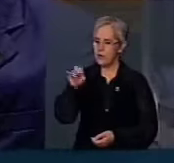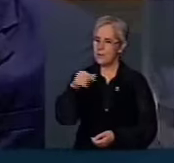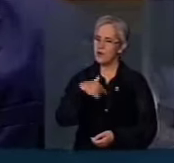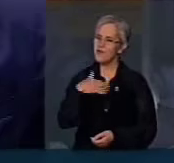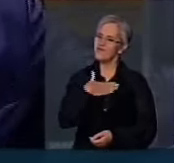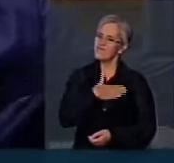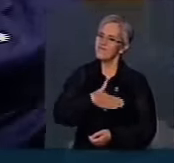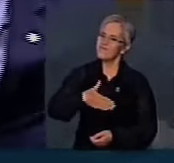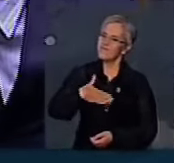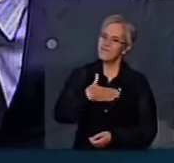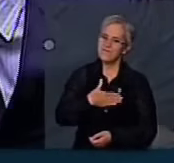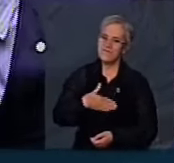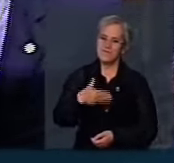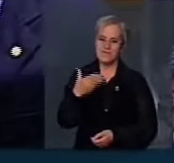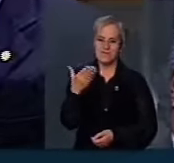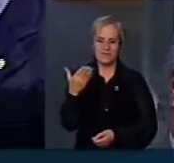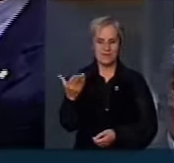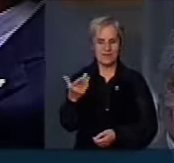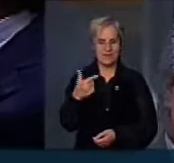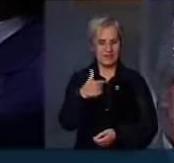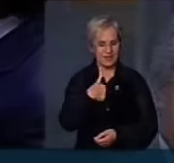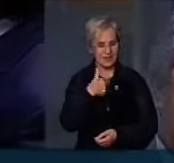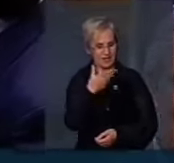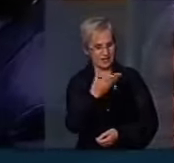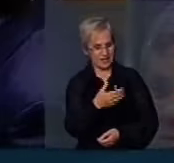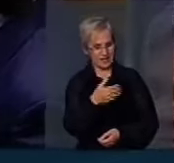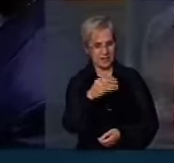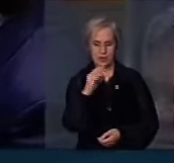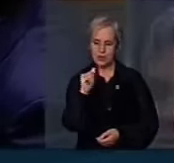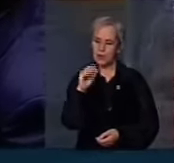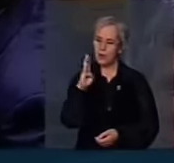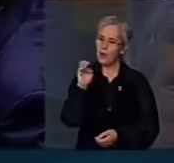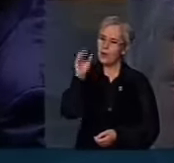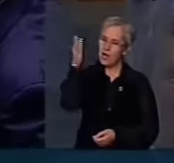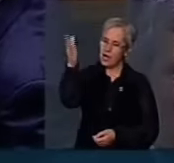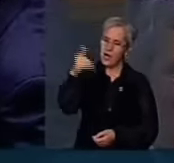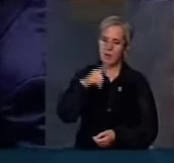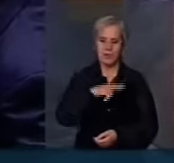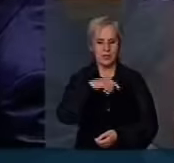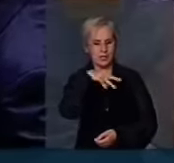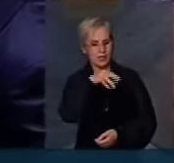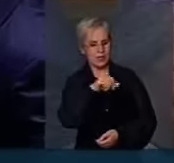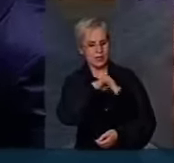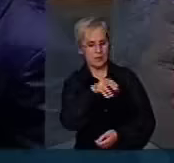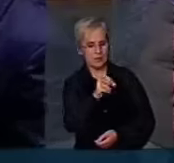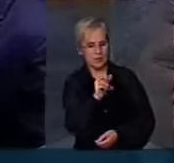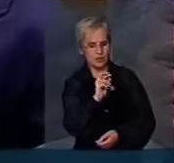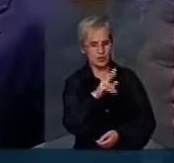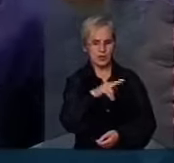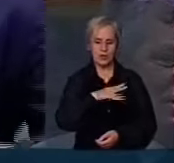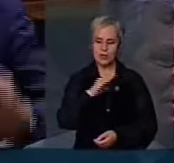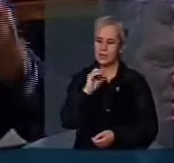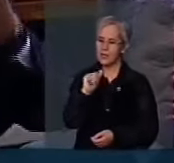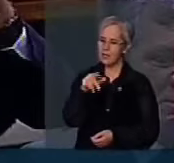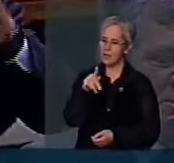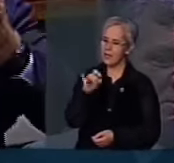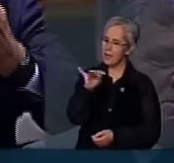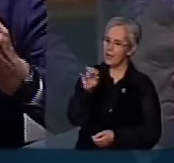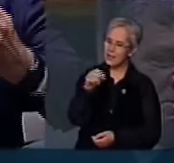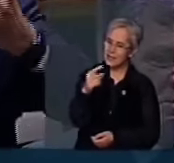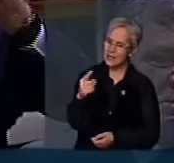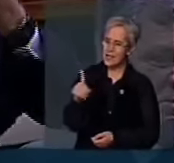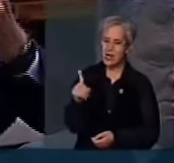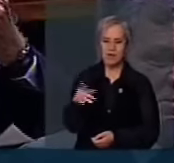Tem da PM, tem aqui o major da PM, aqui atrás tem o major, levanta o braço major, tem o major da PM, o capitão da PM, é uma